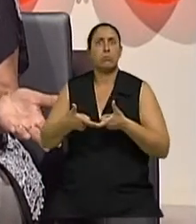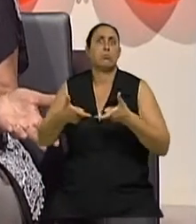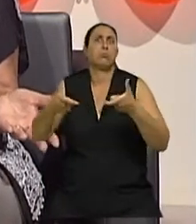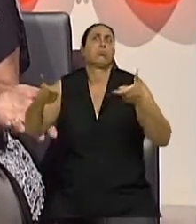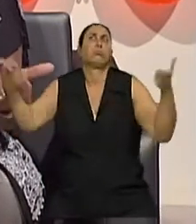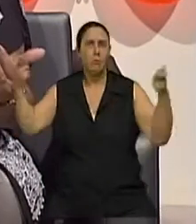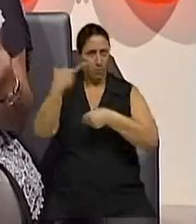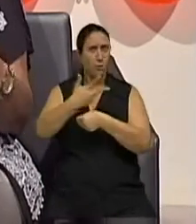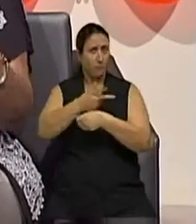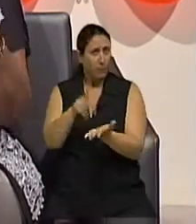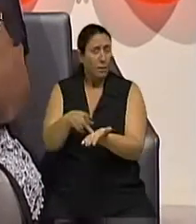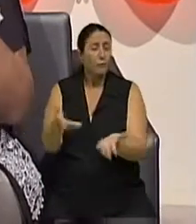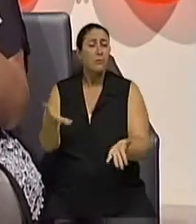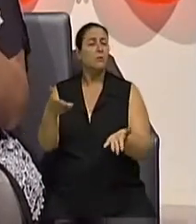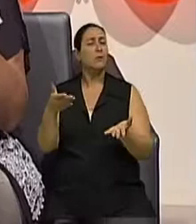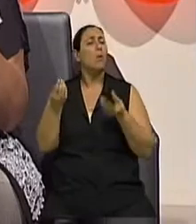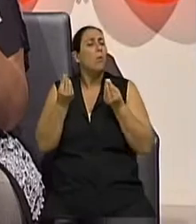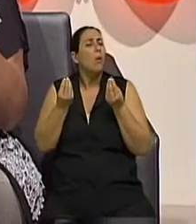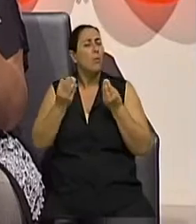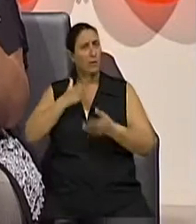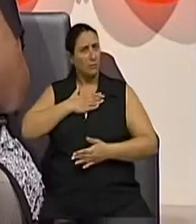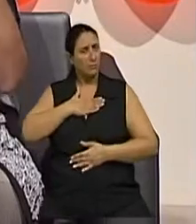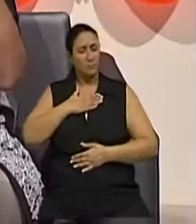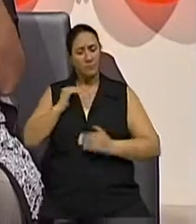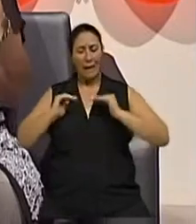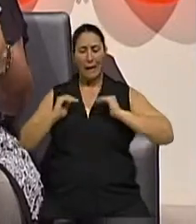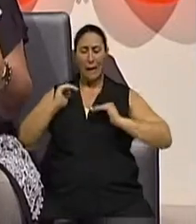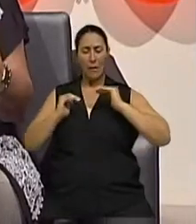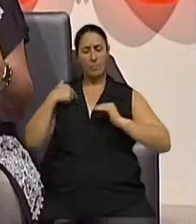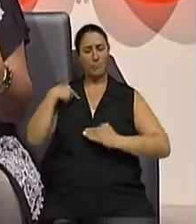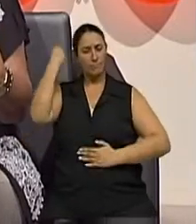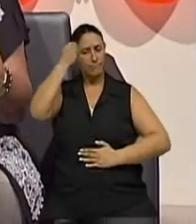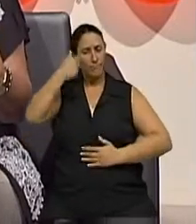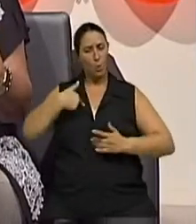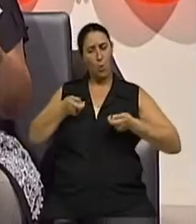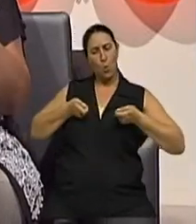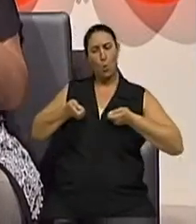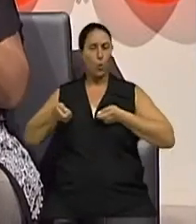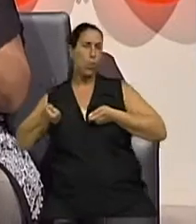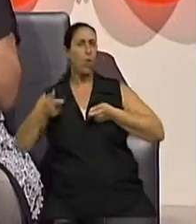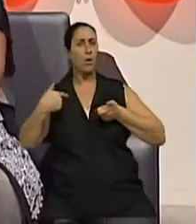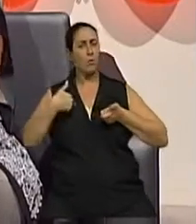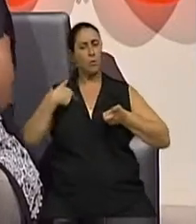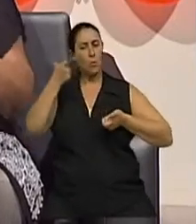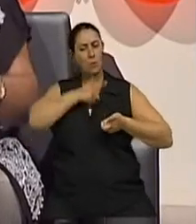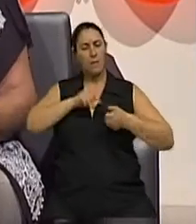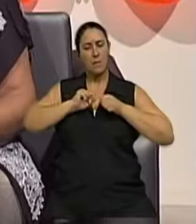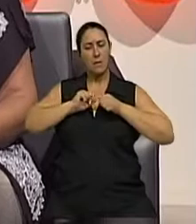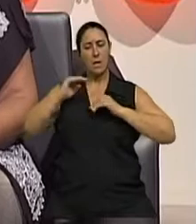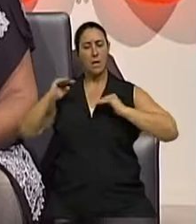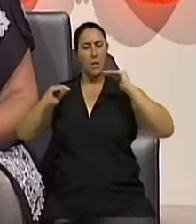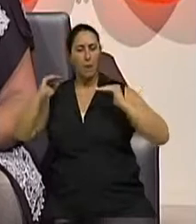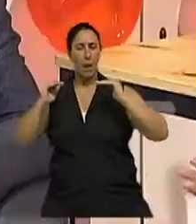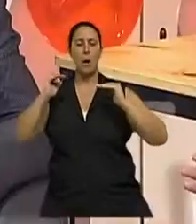na sociedade, né? Mas será que o meu equilíbrio psíquico não é o que me comanda para que eu possa equilibrar todas